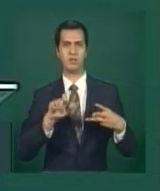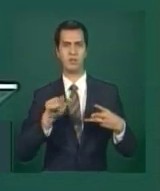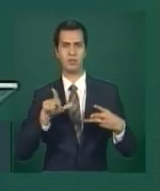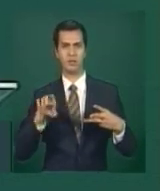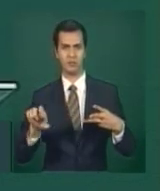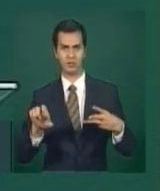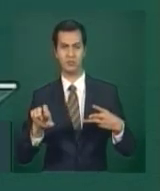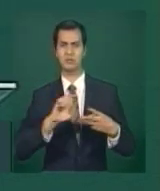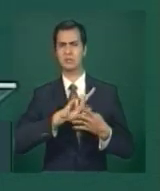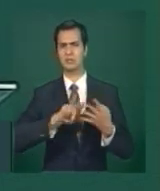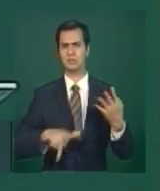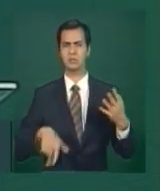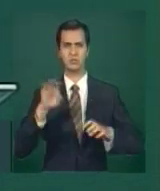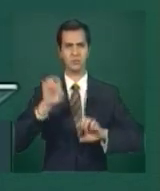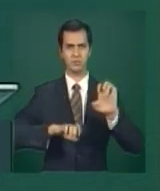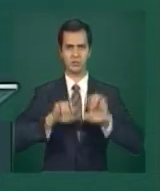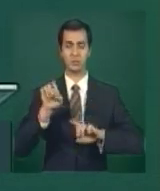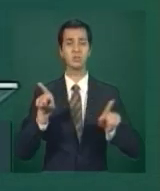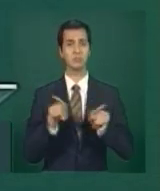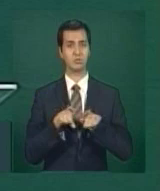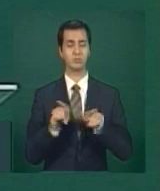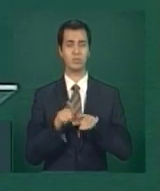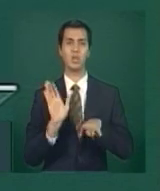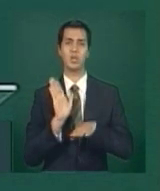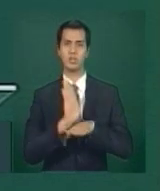Várias outras empresas estão